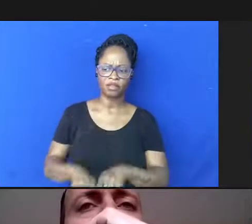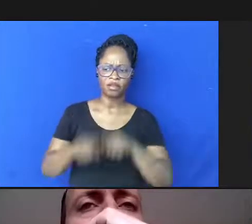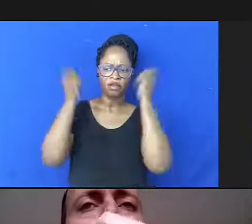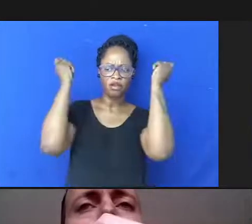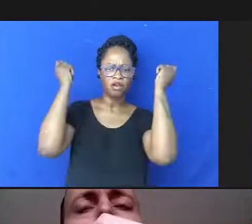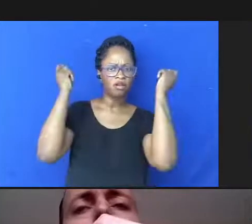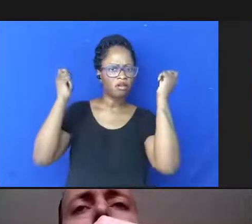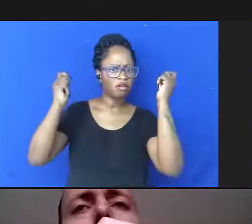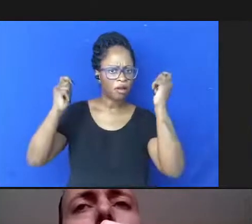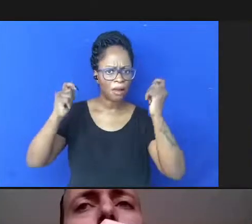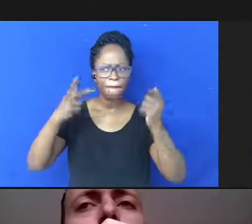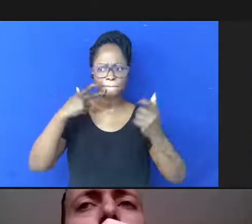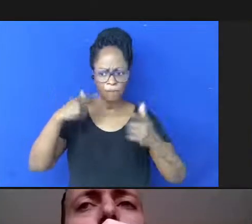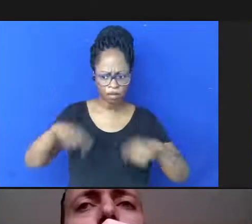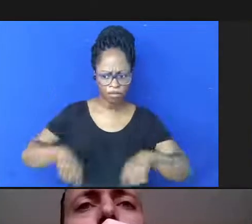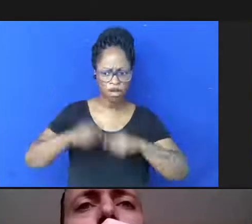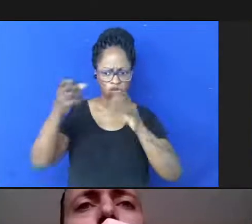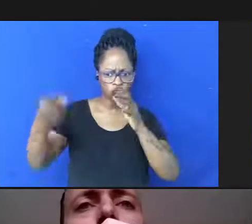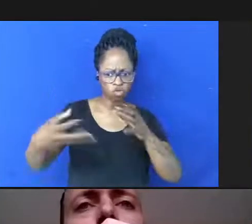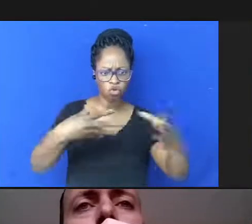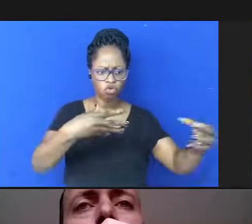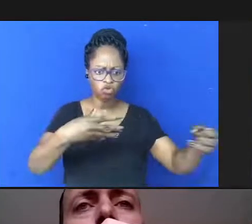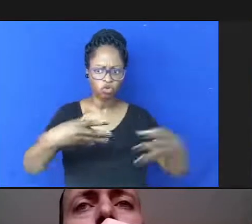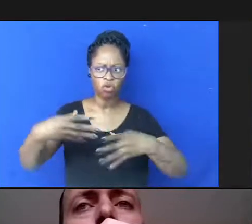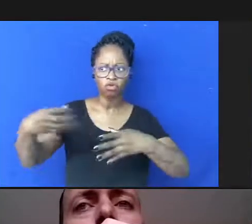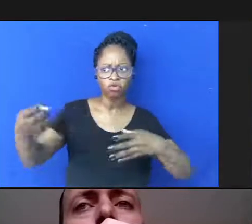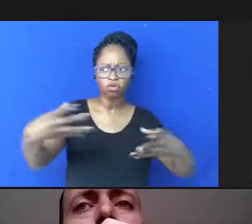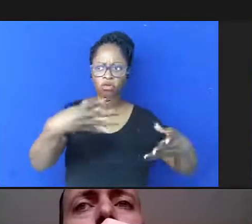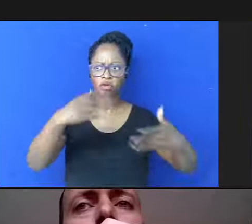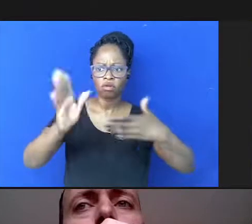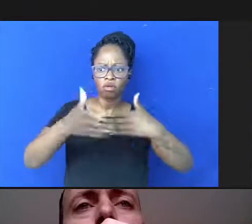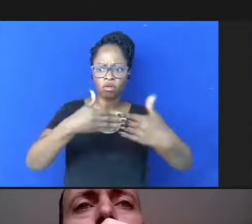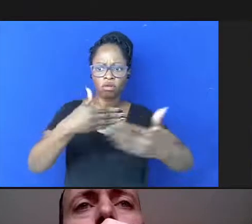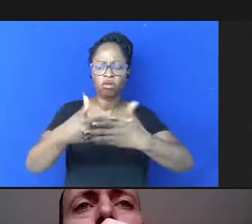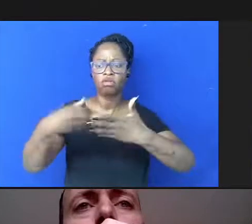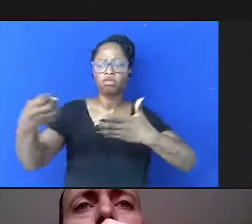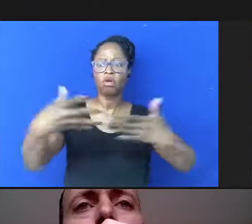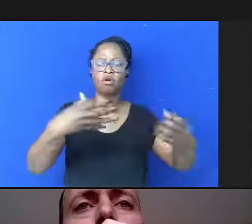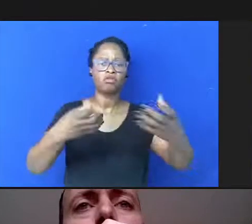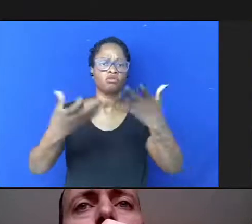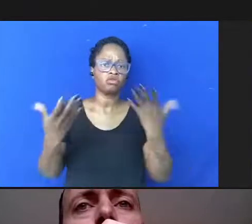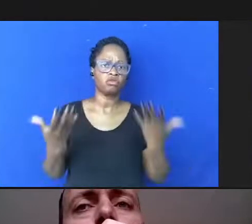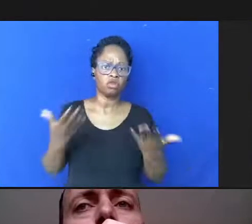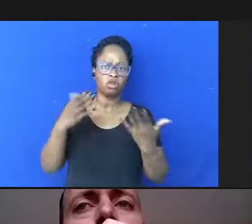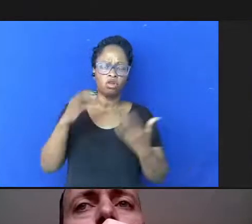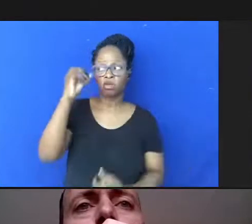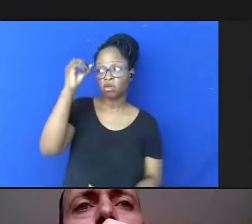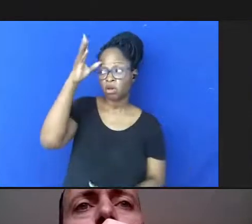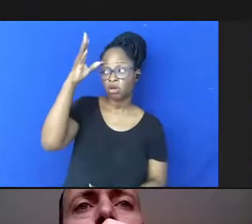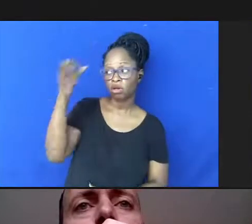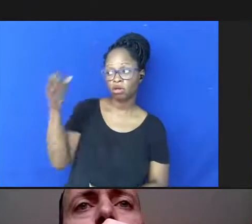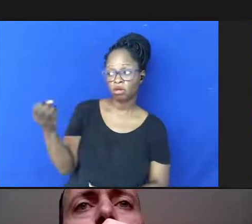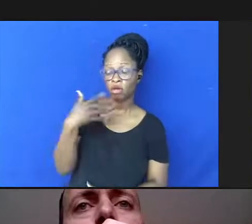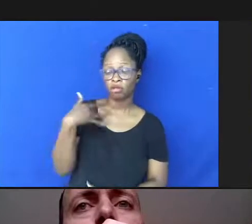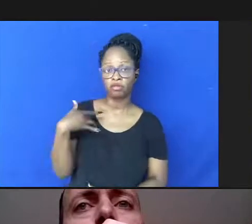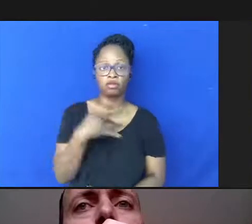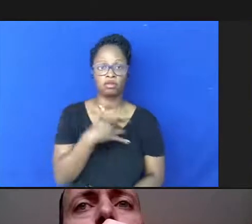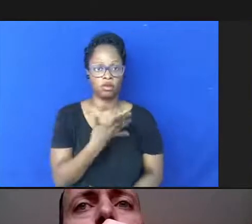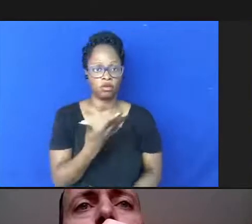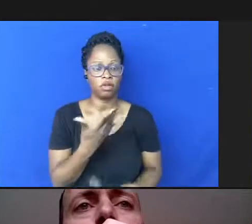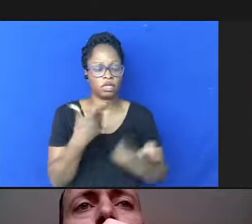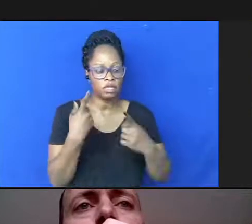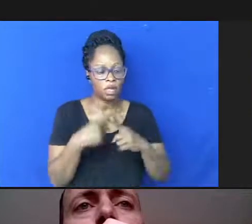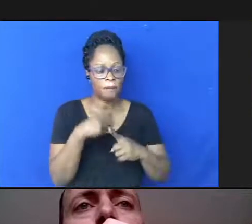paradigmas criar novos paradigmas criar inovar esse conhecimento da saúde tirar do